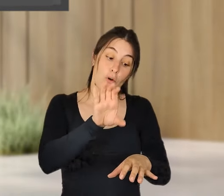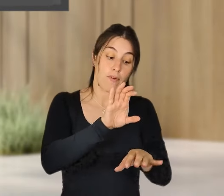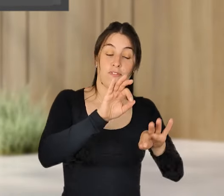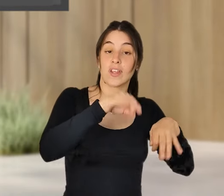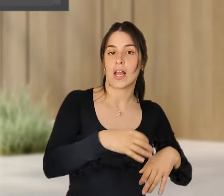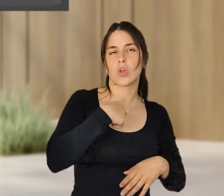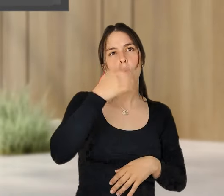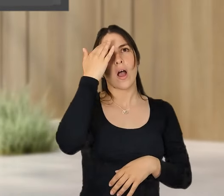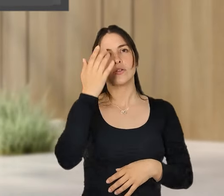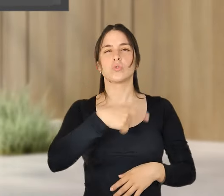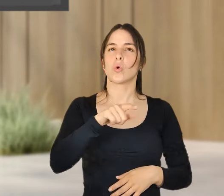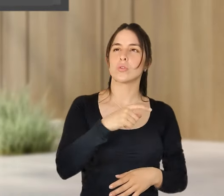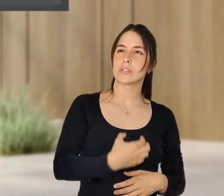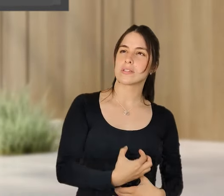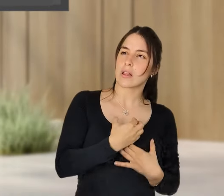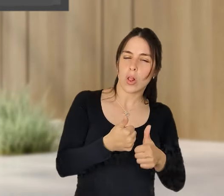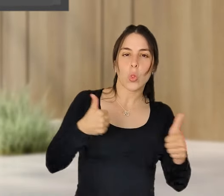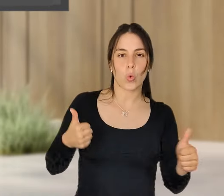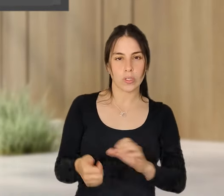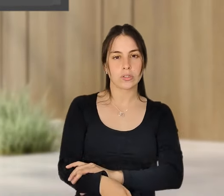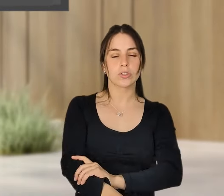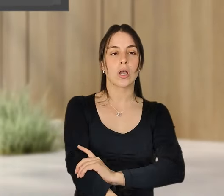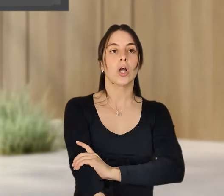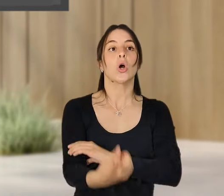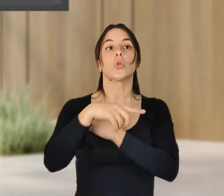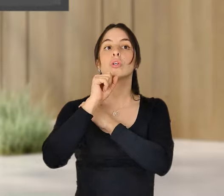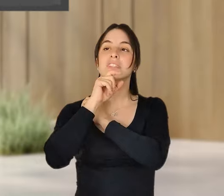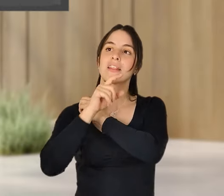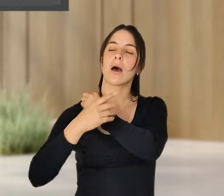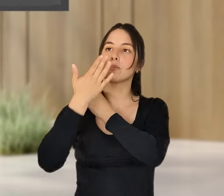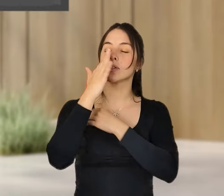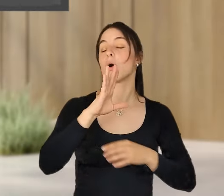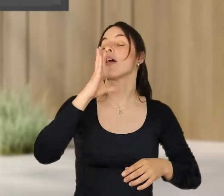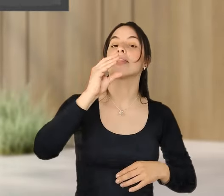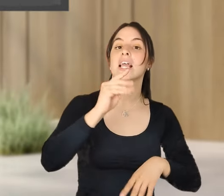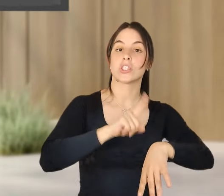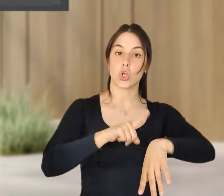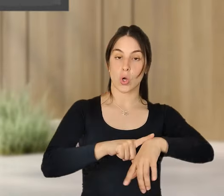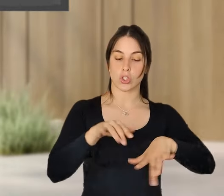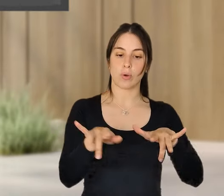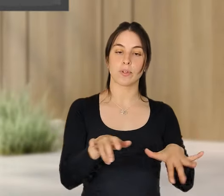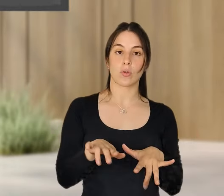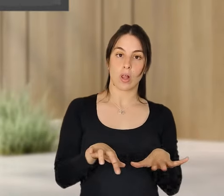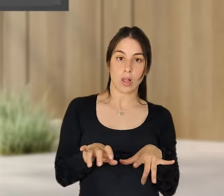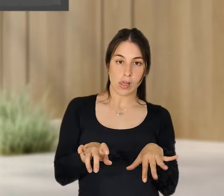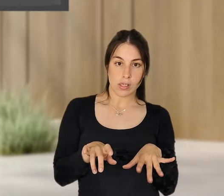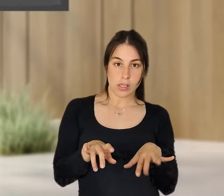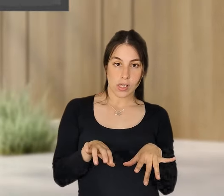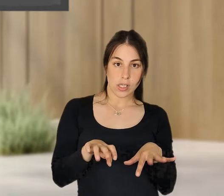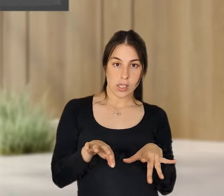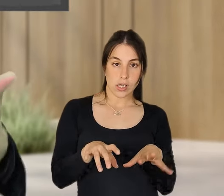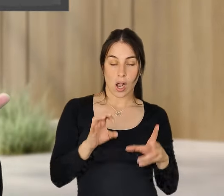que está muito longe, nós podemos estar 10 horas em frente ao computador e não sair nada, e podemos estar